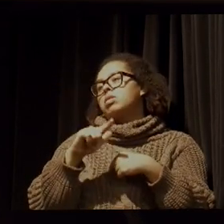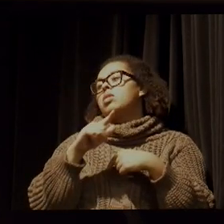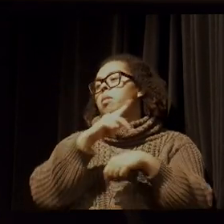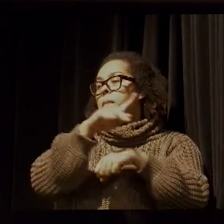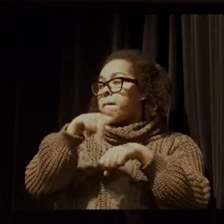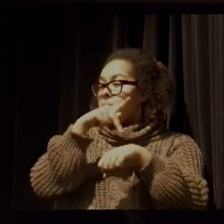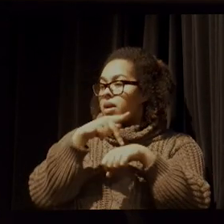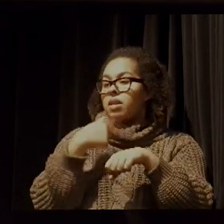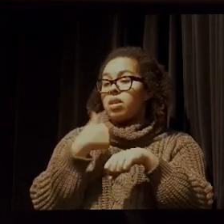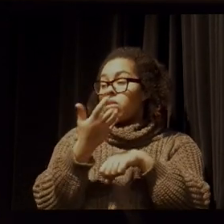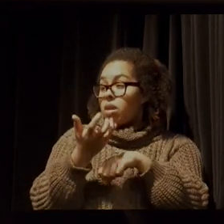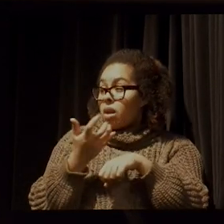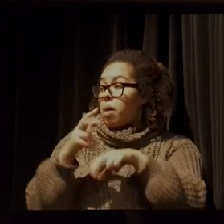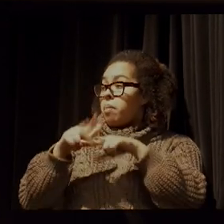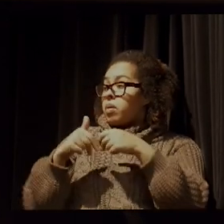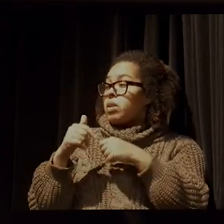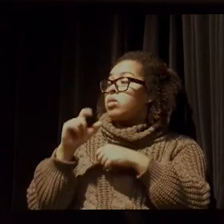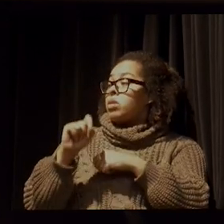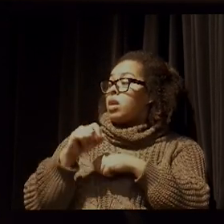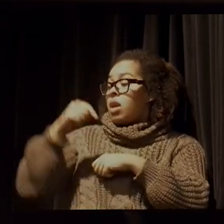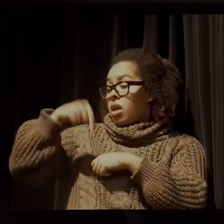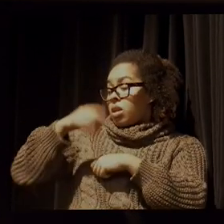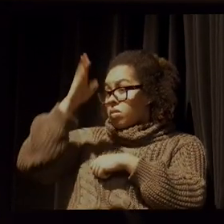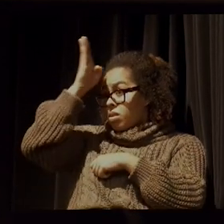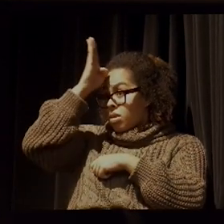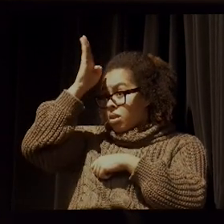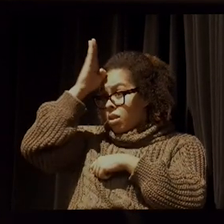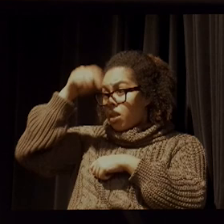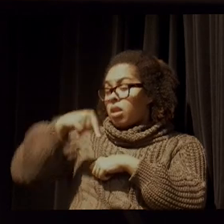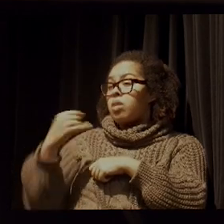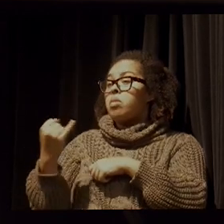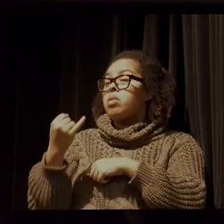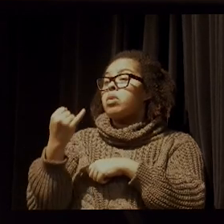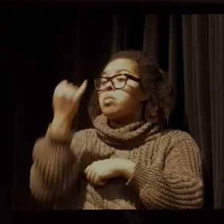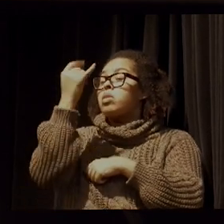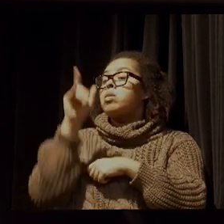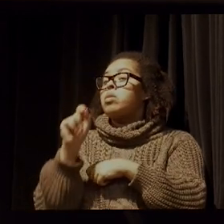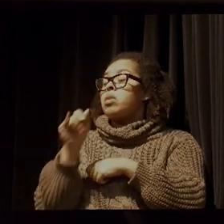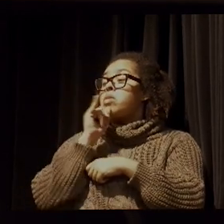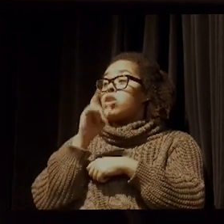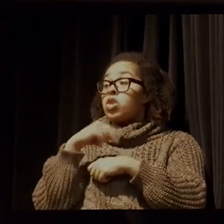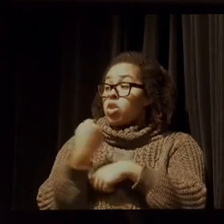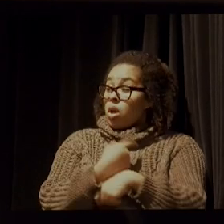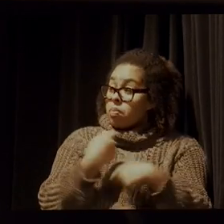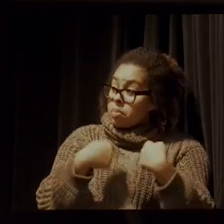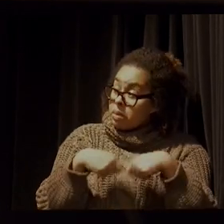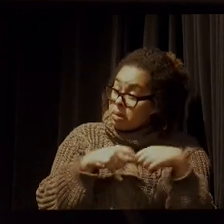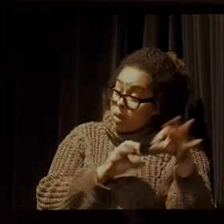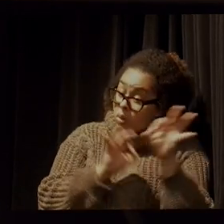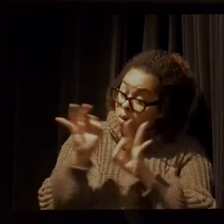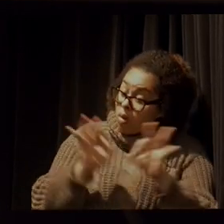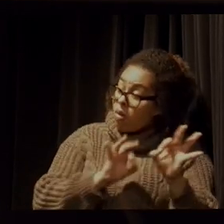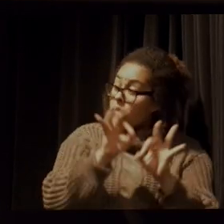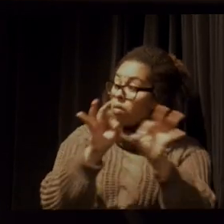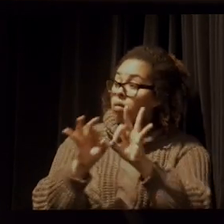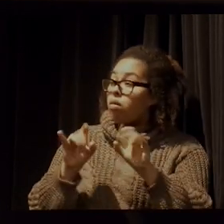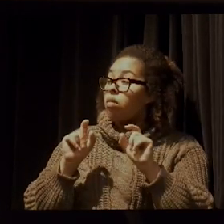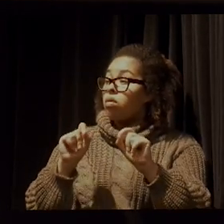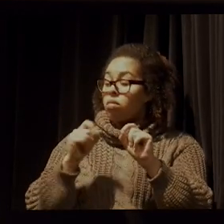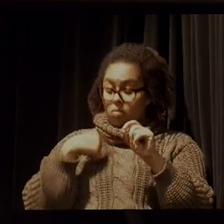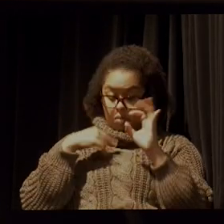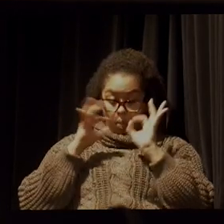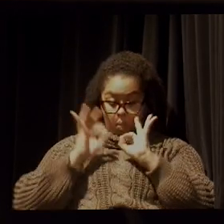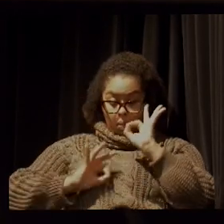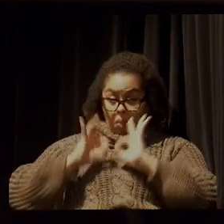é aí que o Sesc ganha relevância, é que nós temos que preparar, enfim, nos